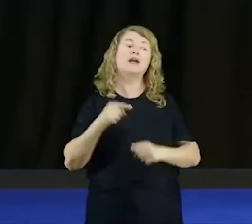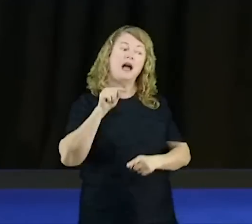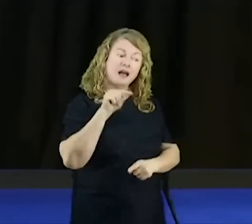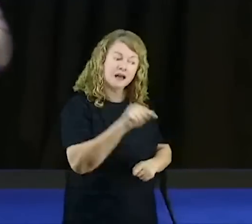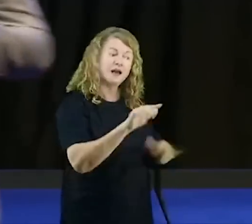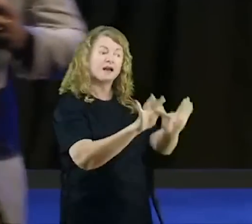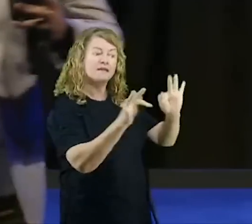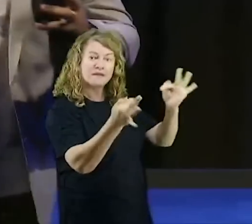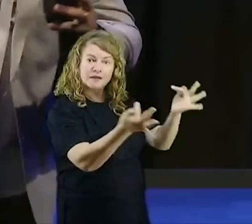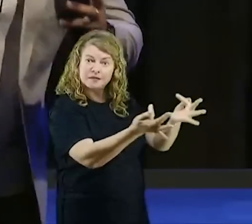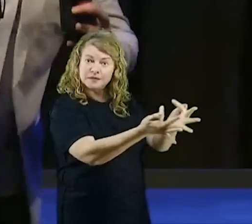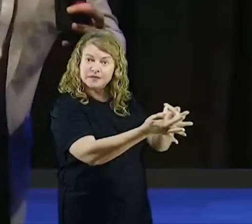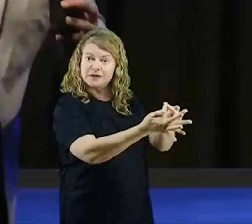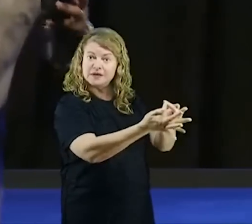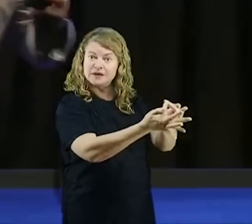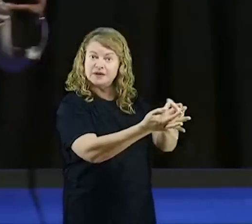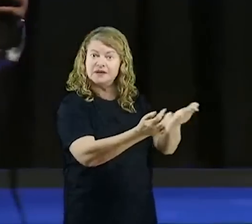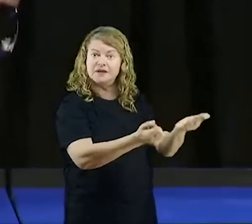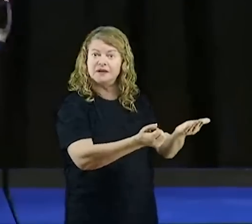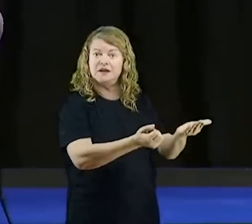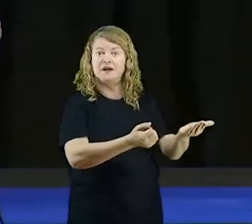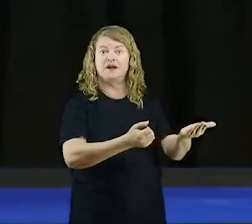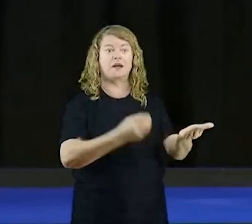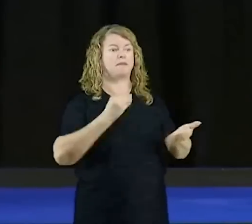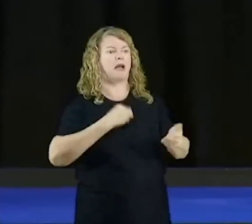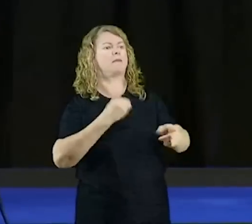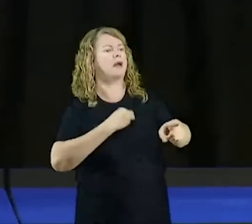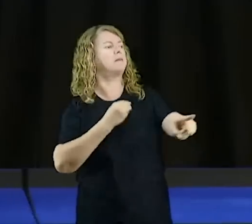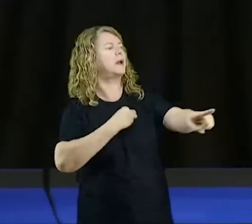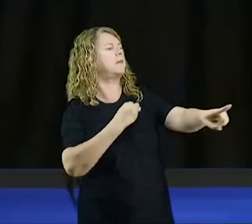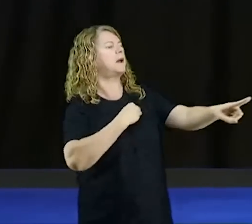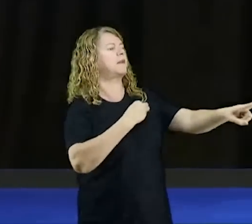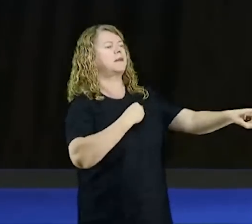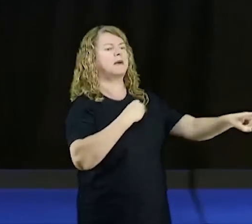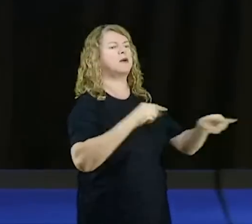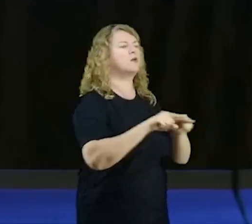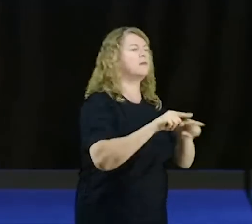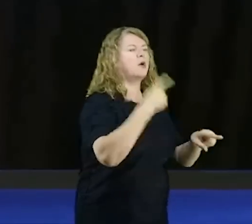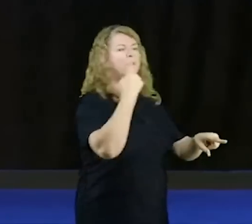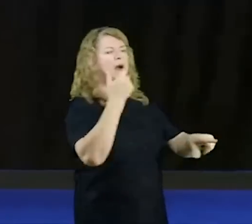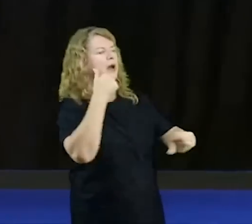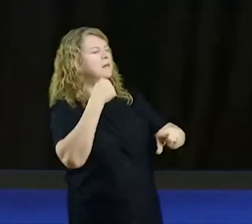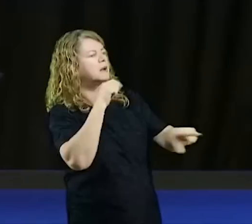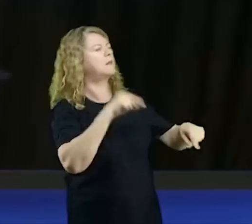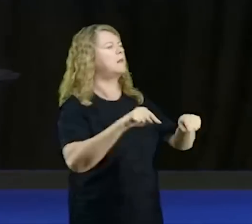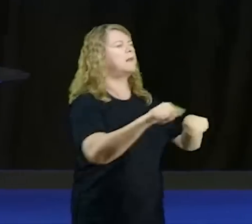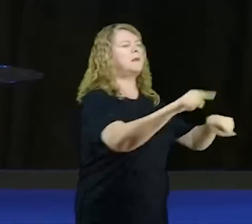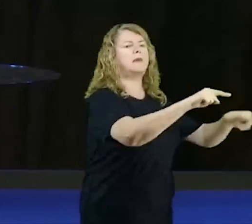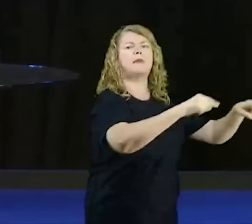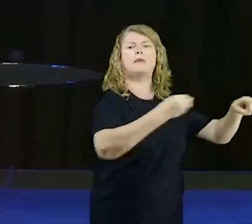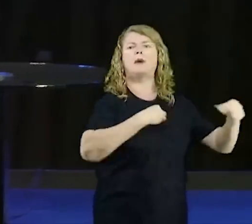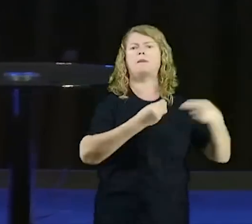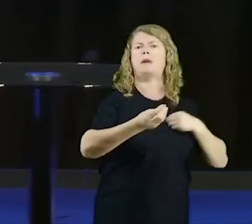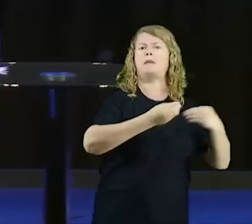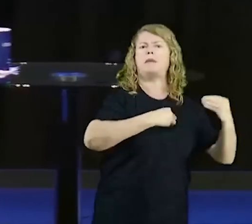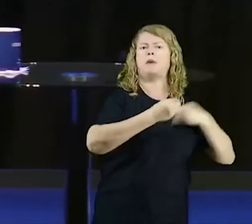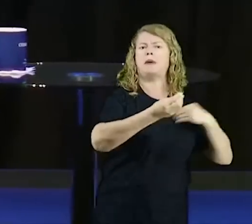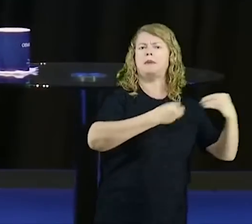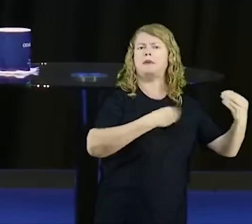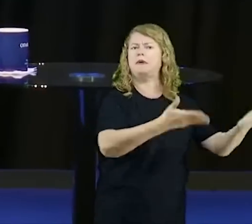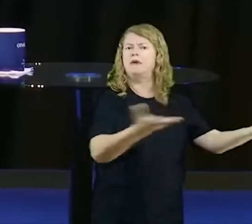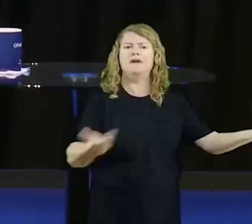oferece um banquete de pecados, para aqueles demônios. A família, dos fulano, são violentos,